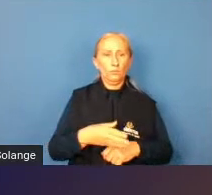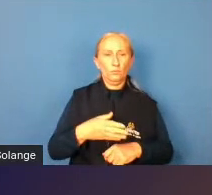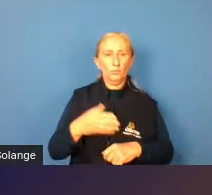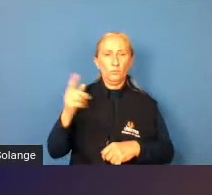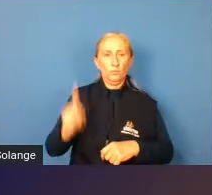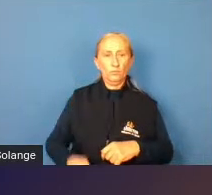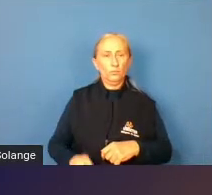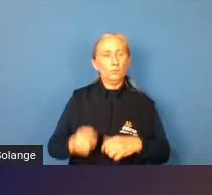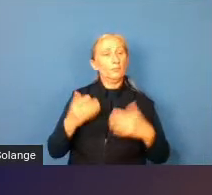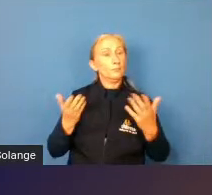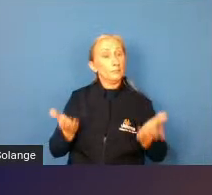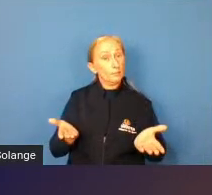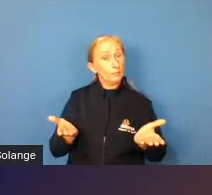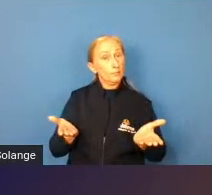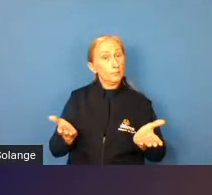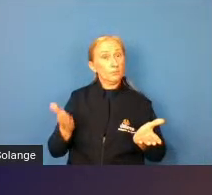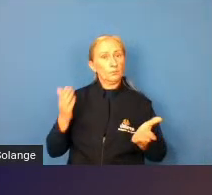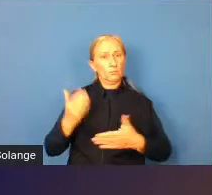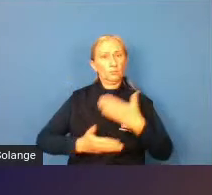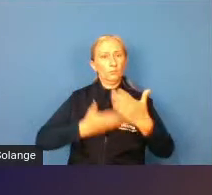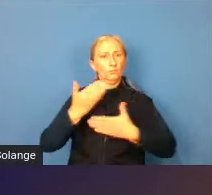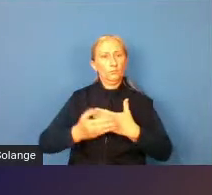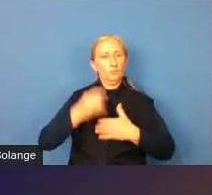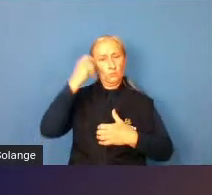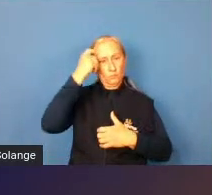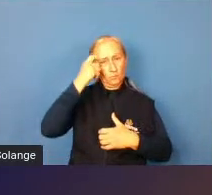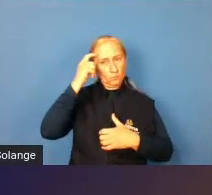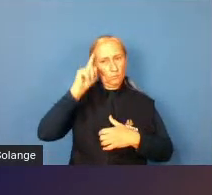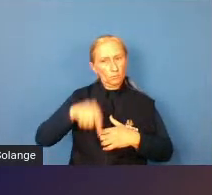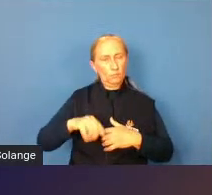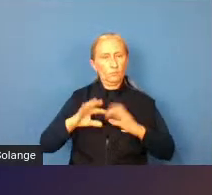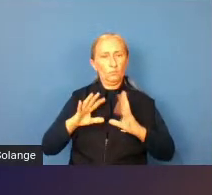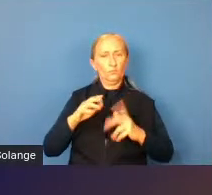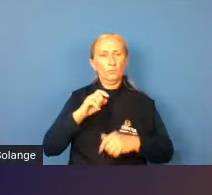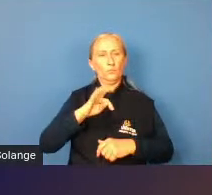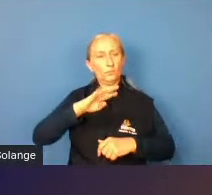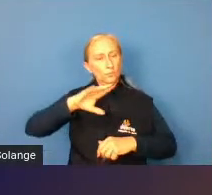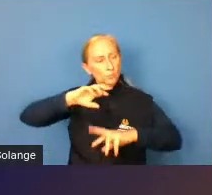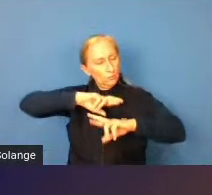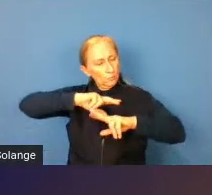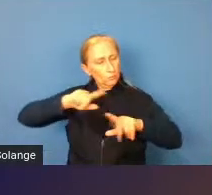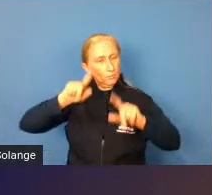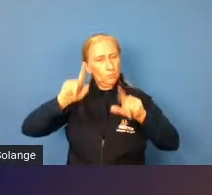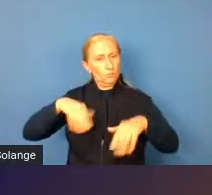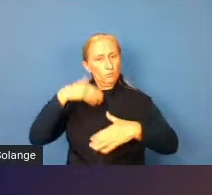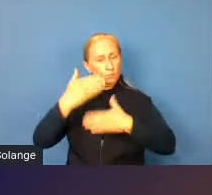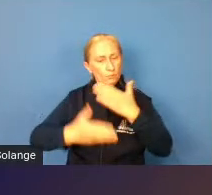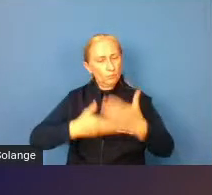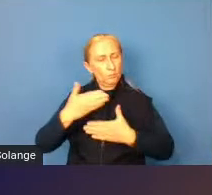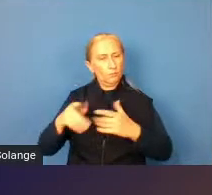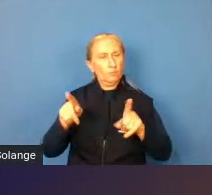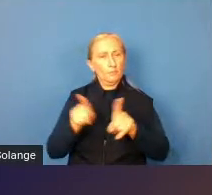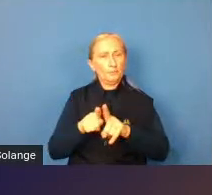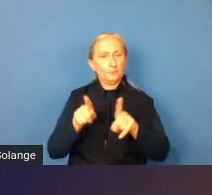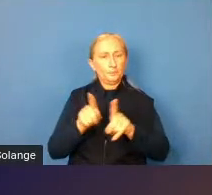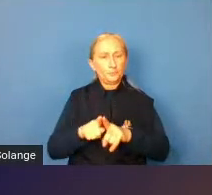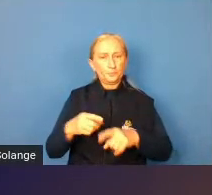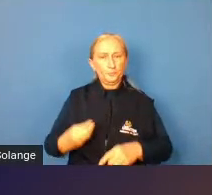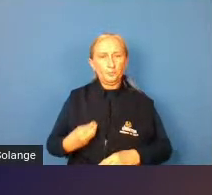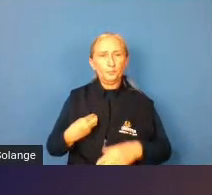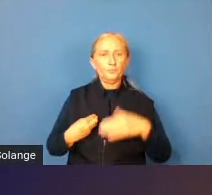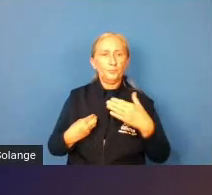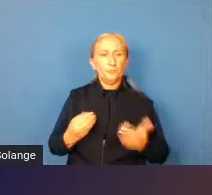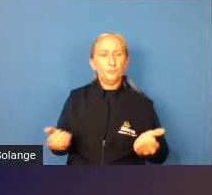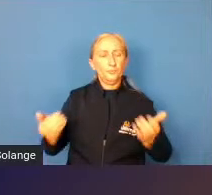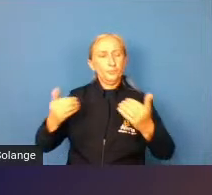novo ser pelo desenvolvimento neurológico totalmente atípico dele né ele construiu ele construiu está construindo os